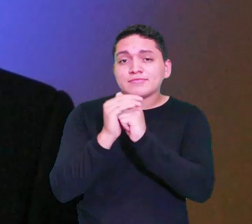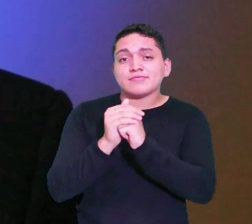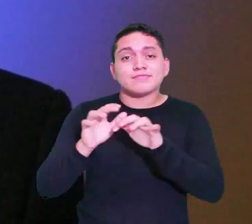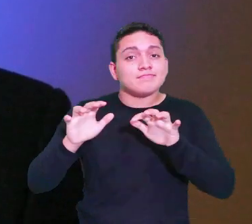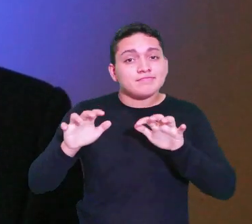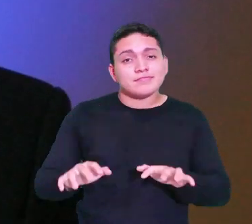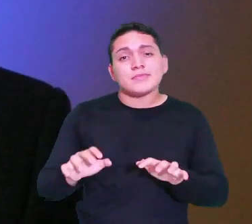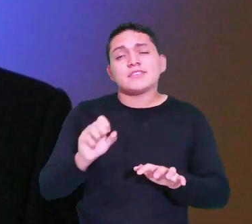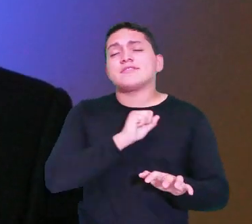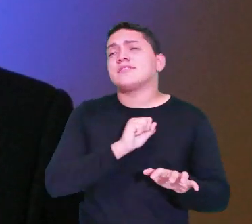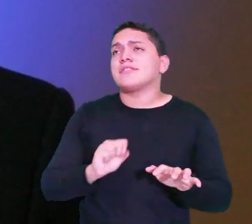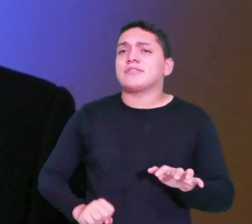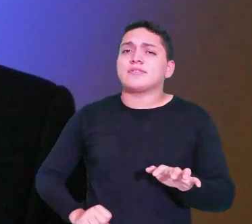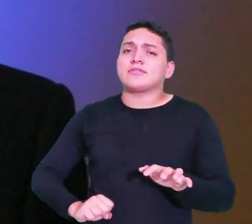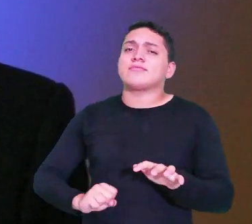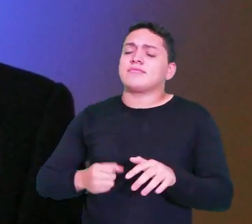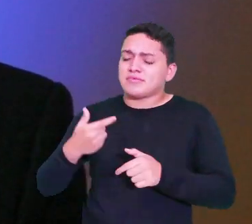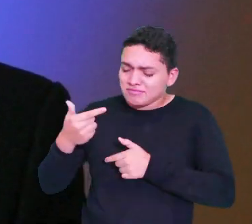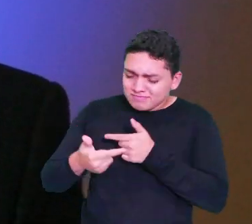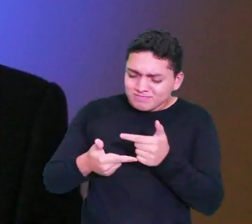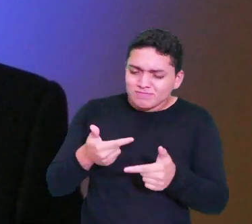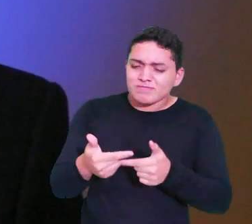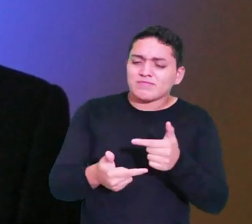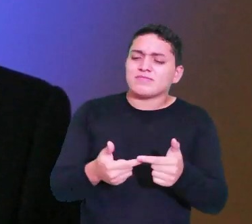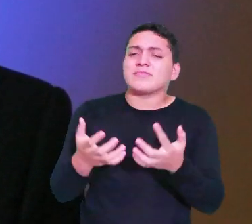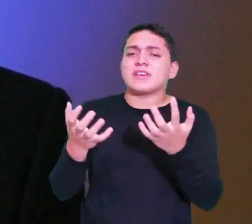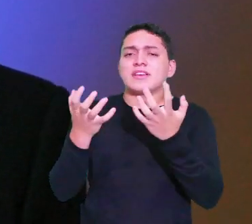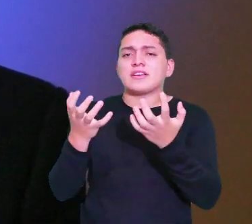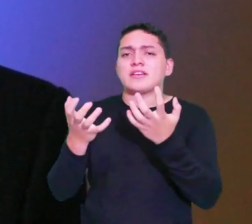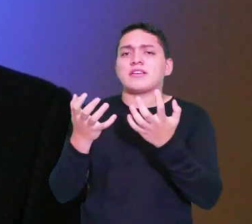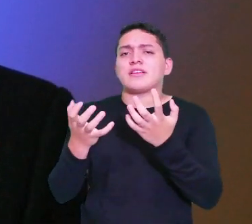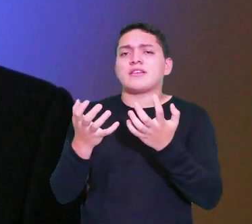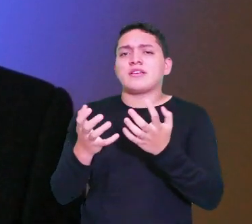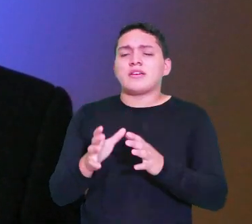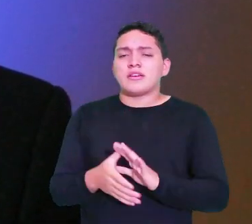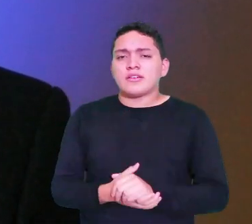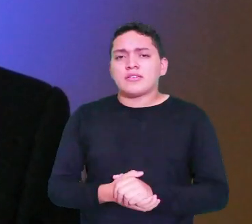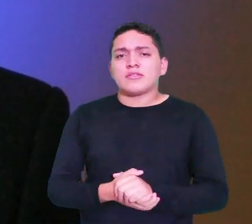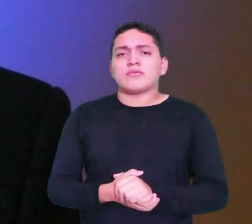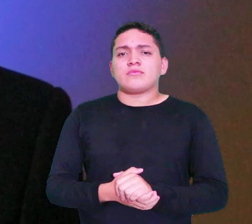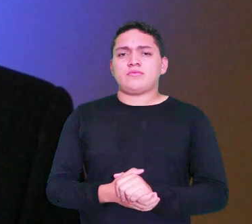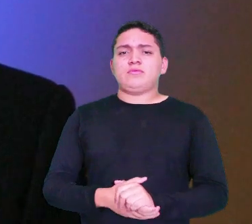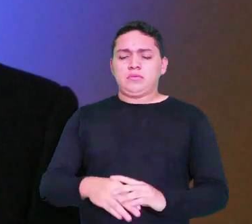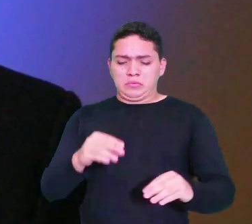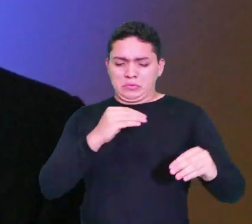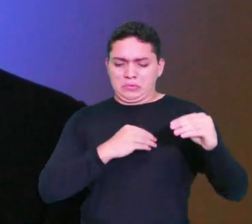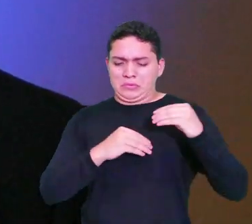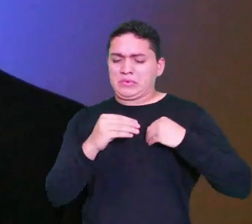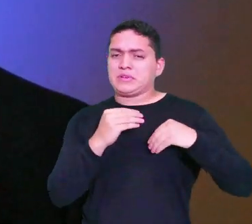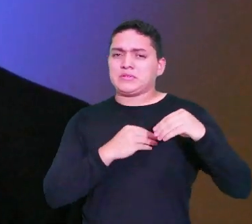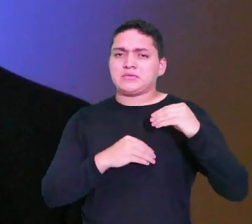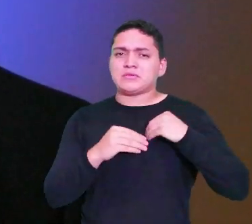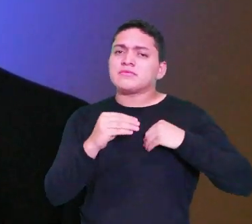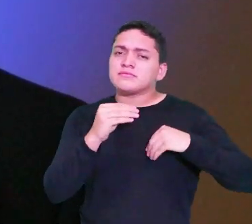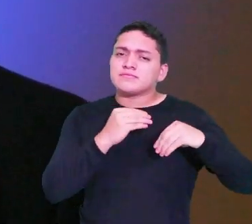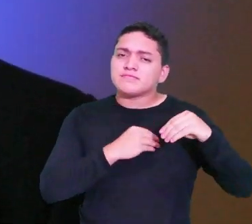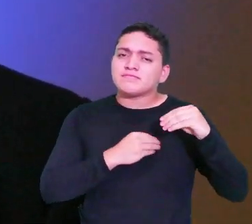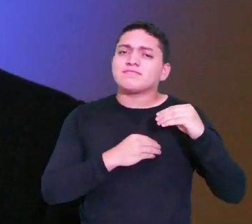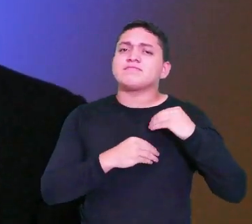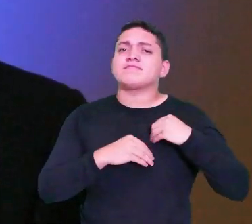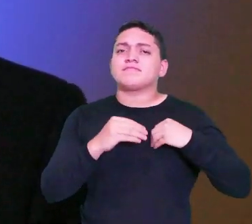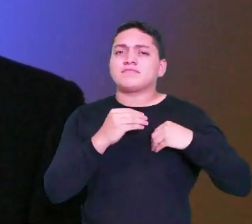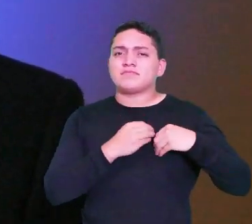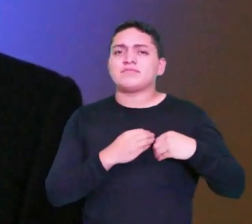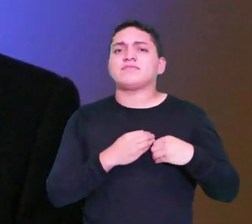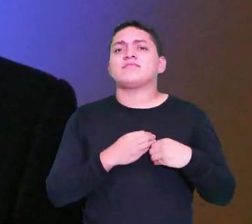seja Senhor, nessa luta, quero minhas inclinações carnais, que as minhas inclinações